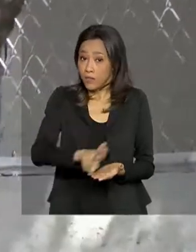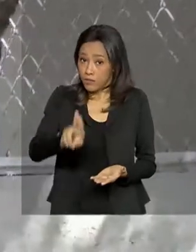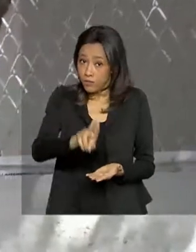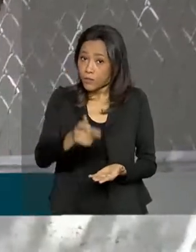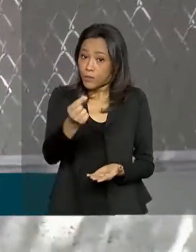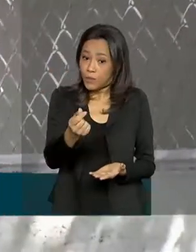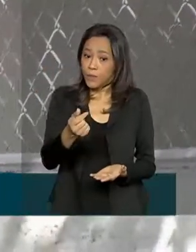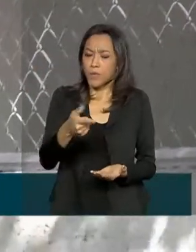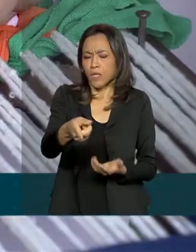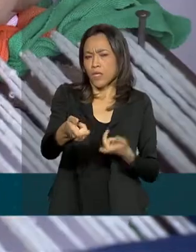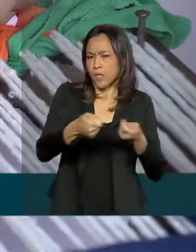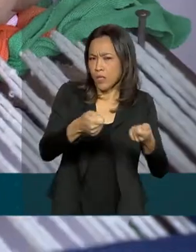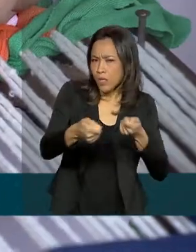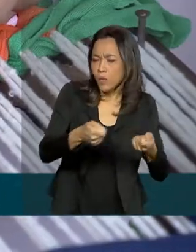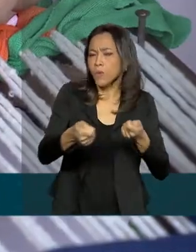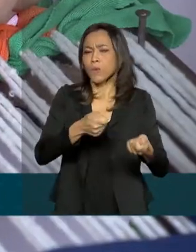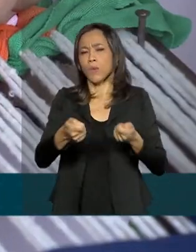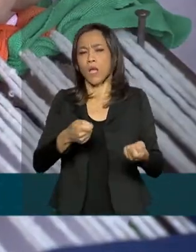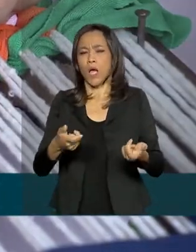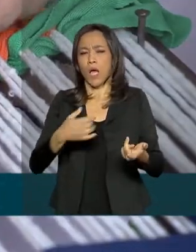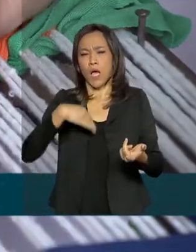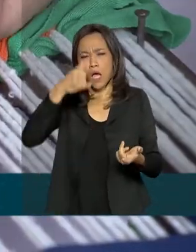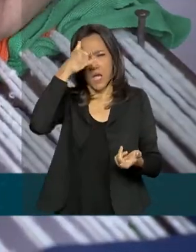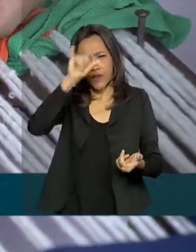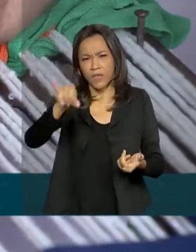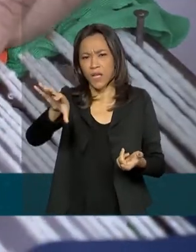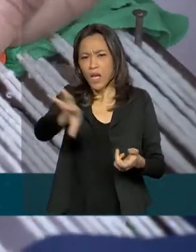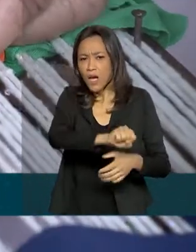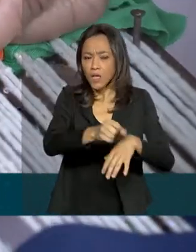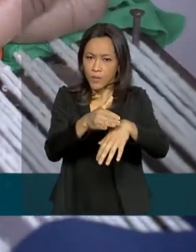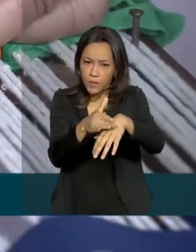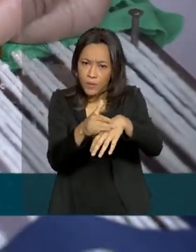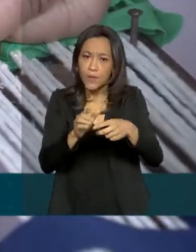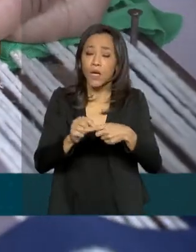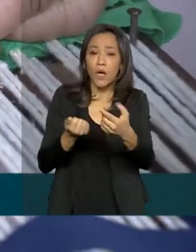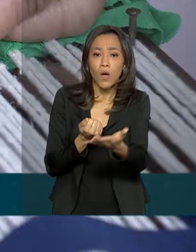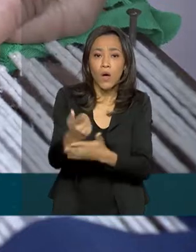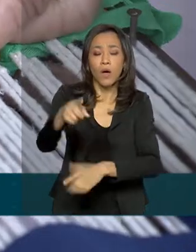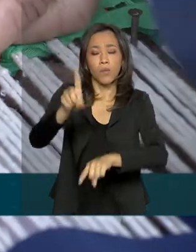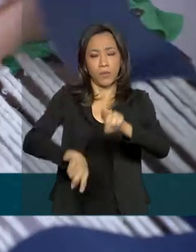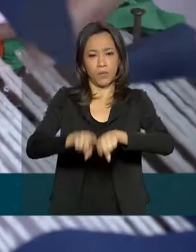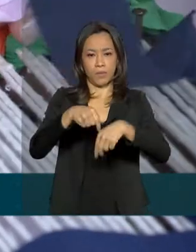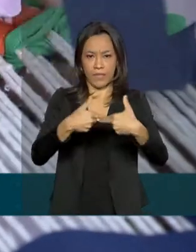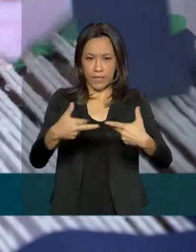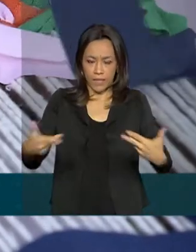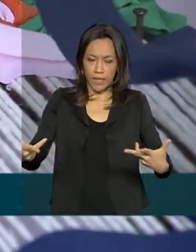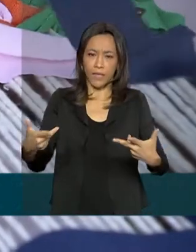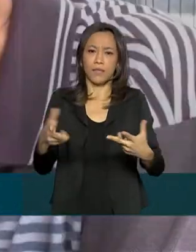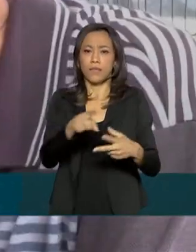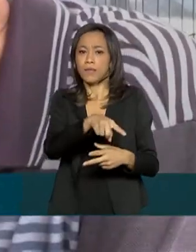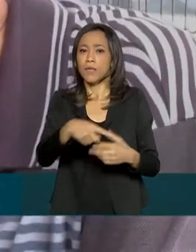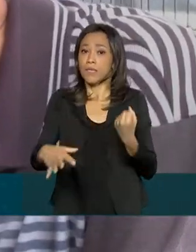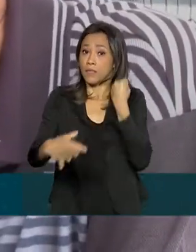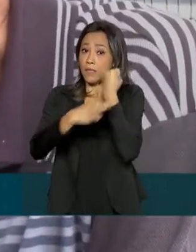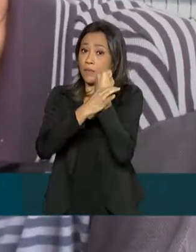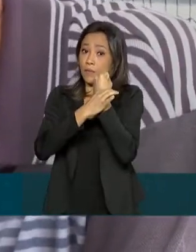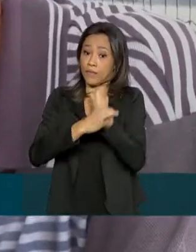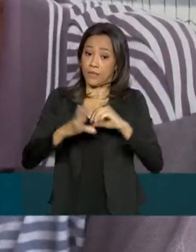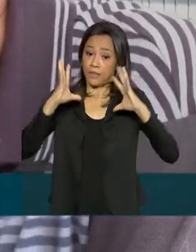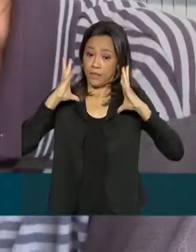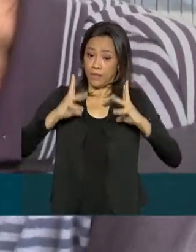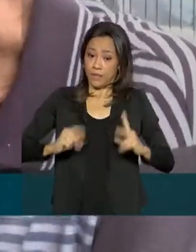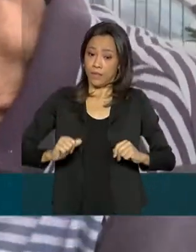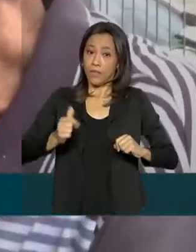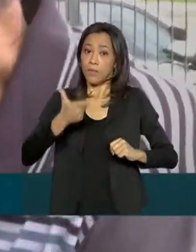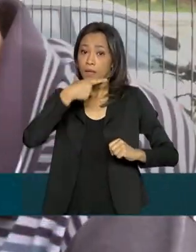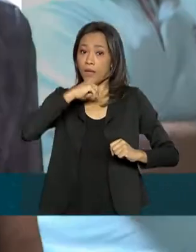prevenção e controle da infecção dentro das instituições, compra de insumos e de equipamentos básicos para a segurança e higiene dos